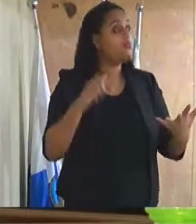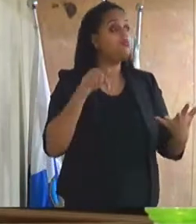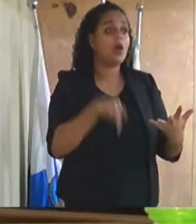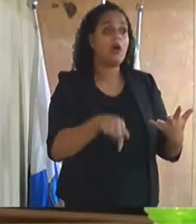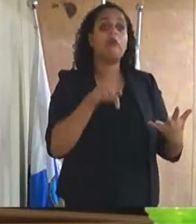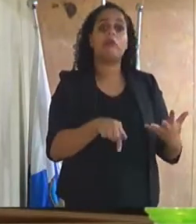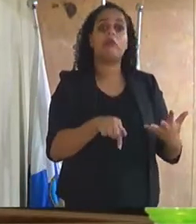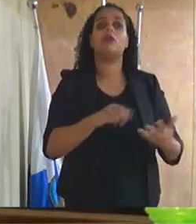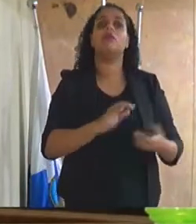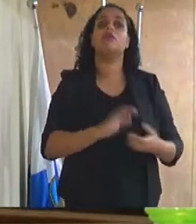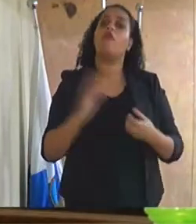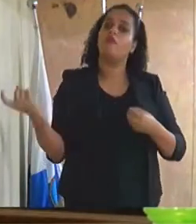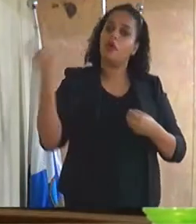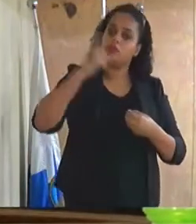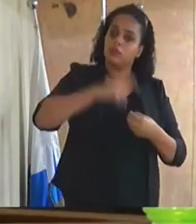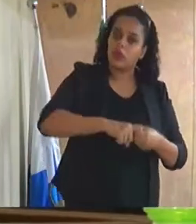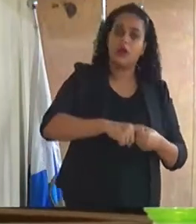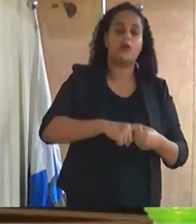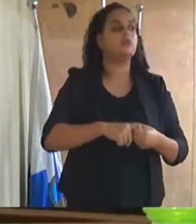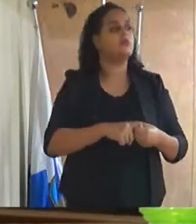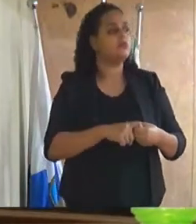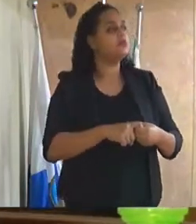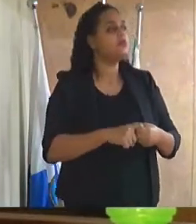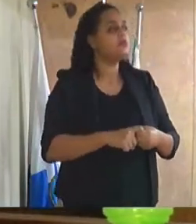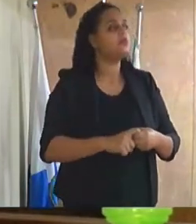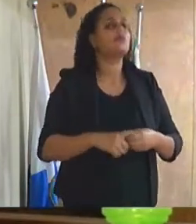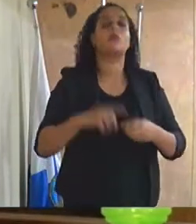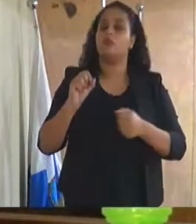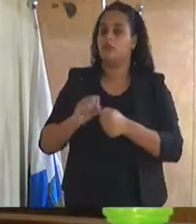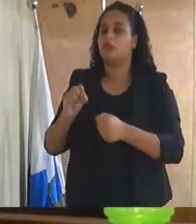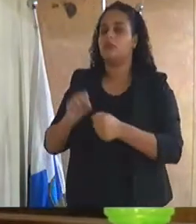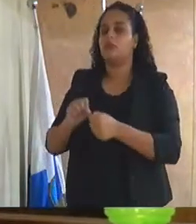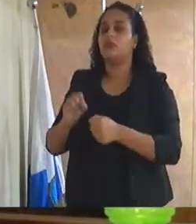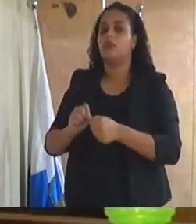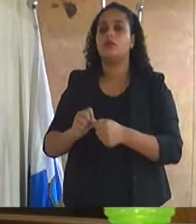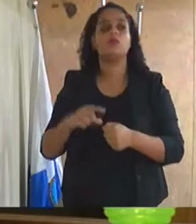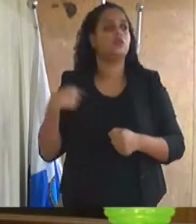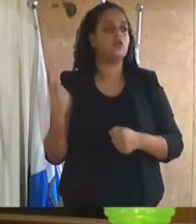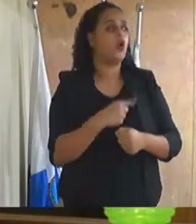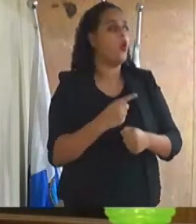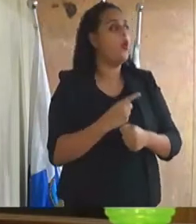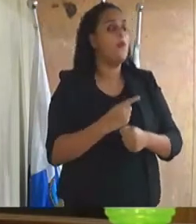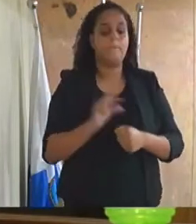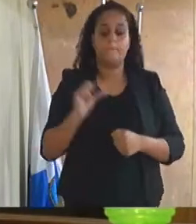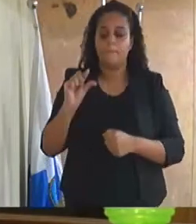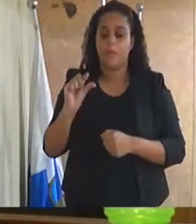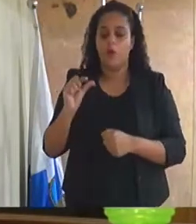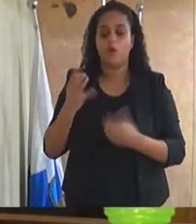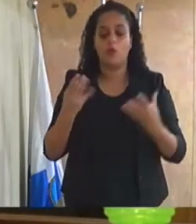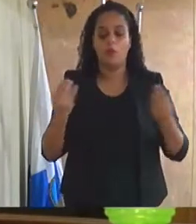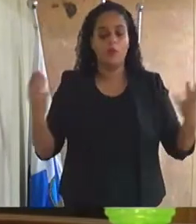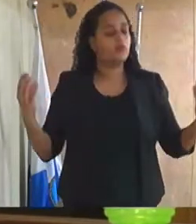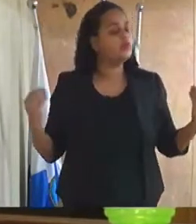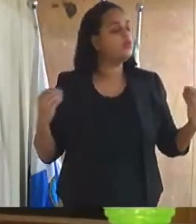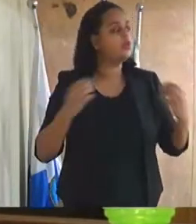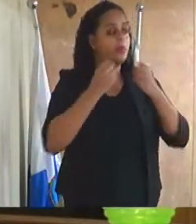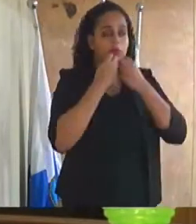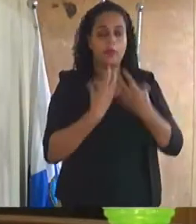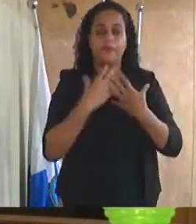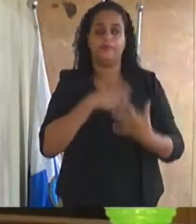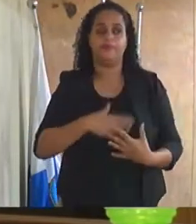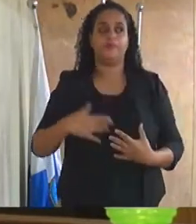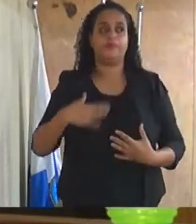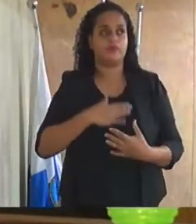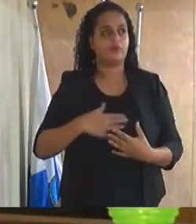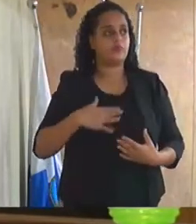voltando aqui a essa casa, discutindo os problemas da nossa cidade, e não são poucos, são muitos, a maior satisfação estar aqui com